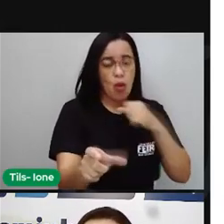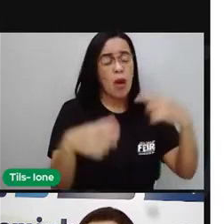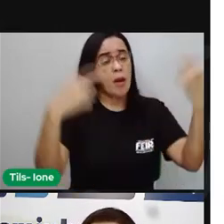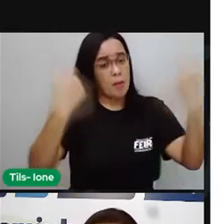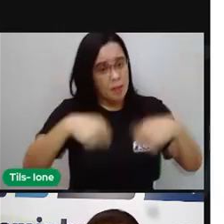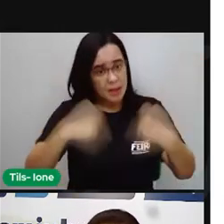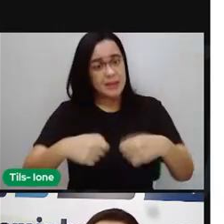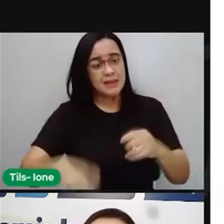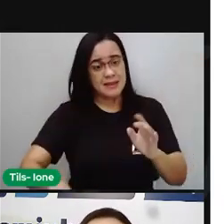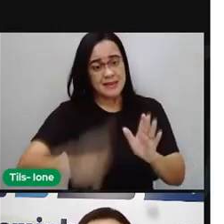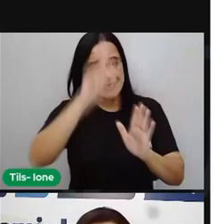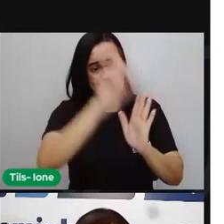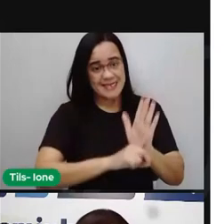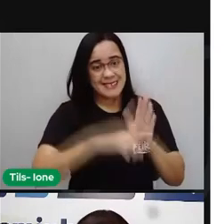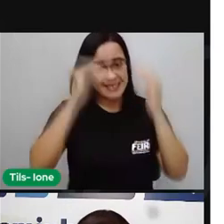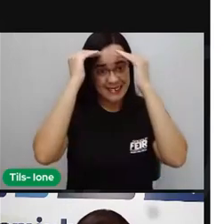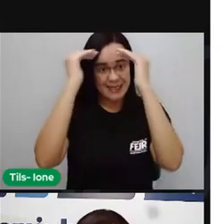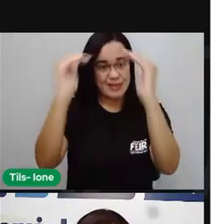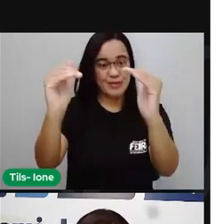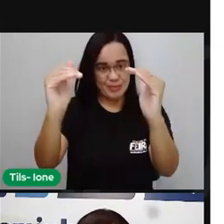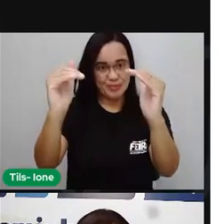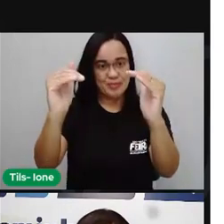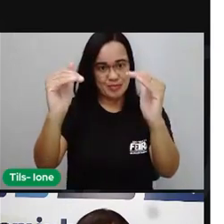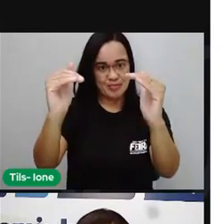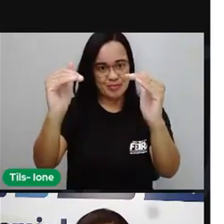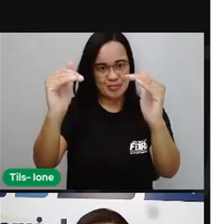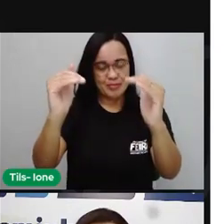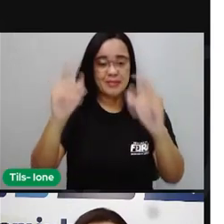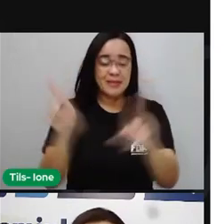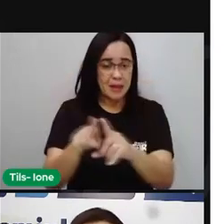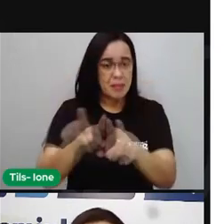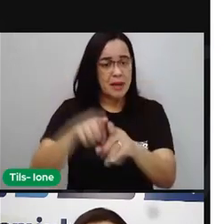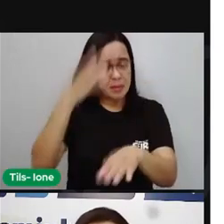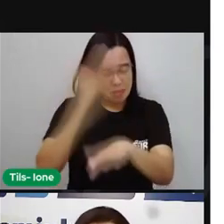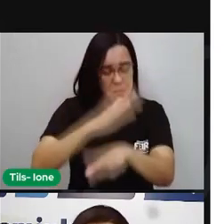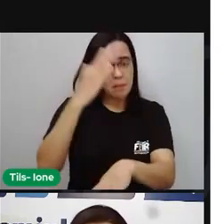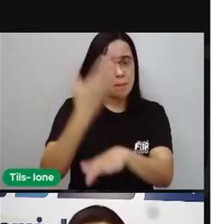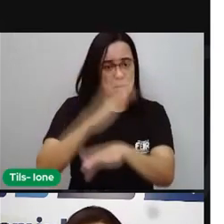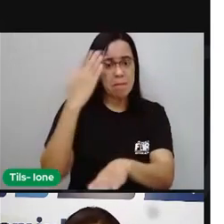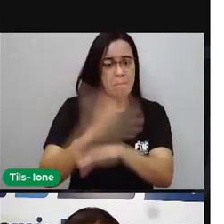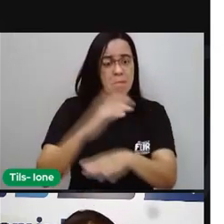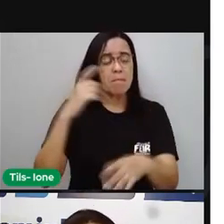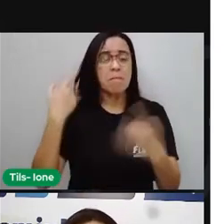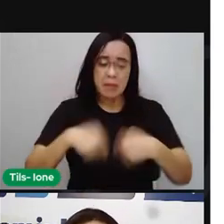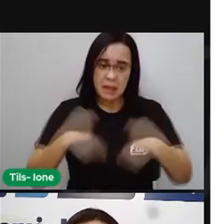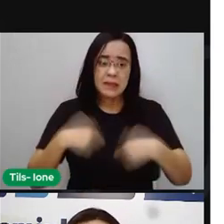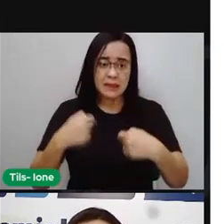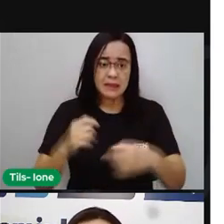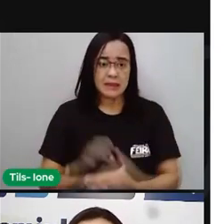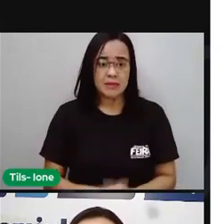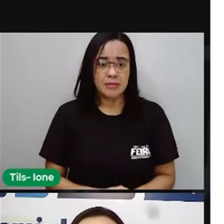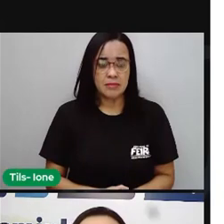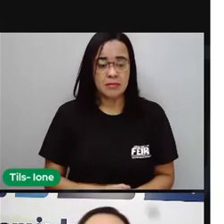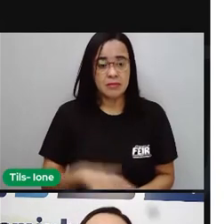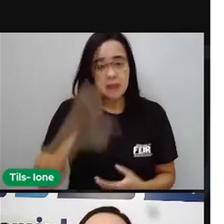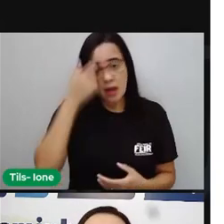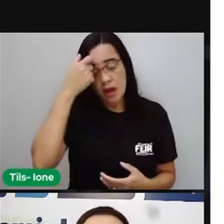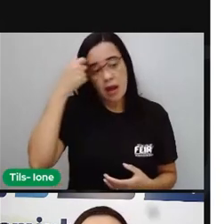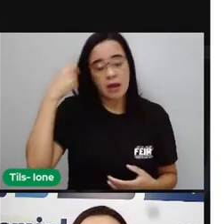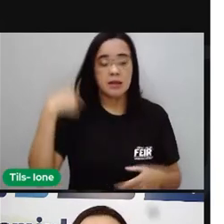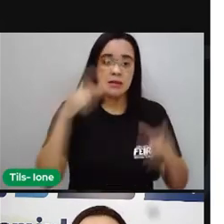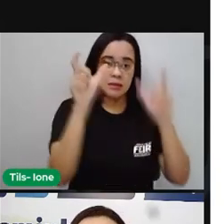precisam ser colocados em prática. E aí, essas pessoas idosas, né? Pelo Estatuto,